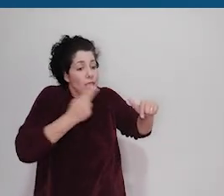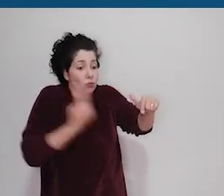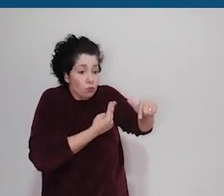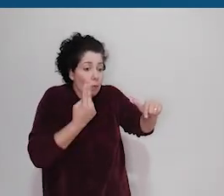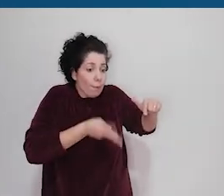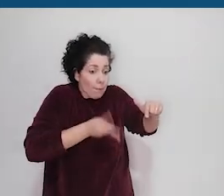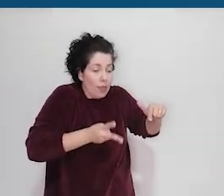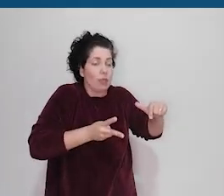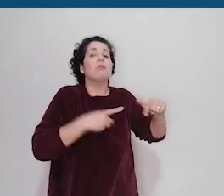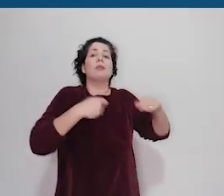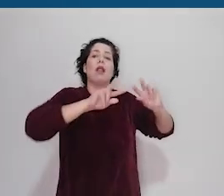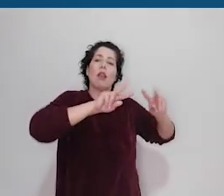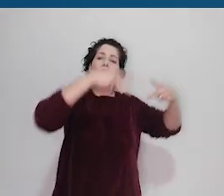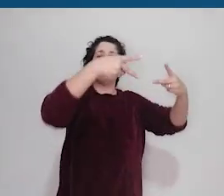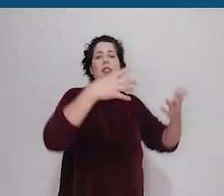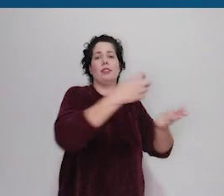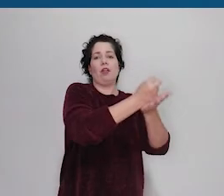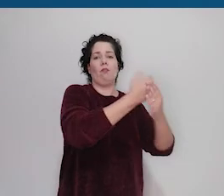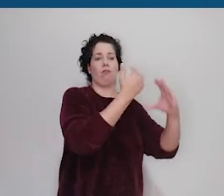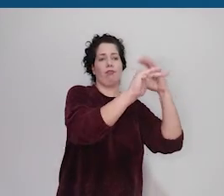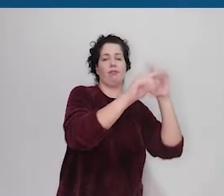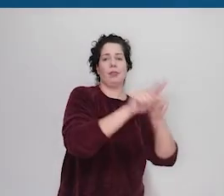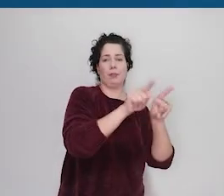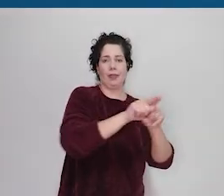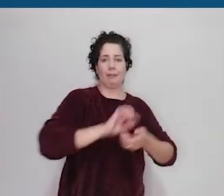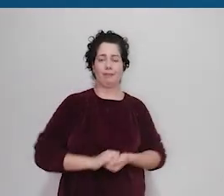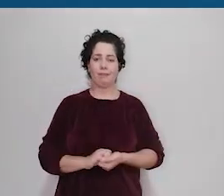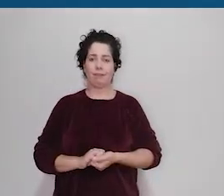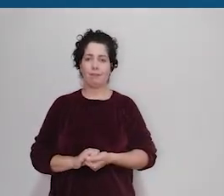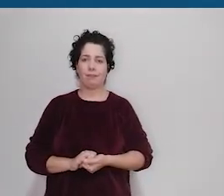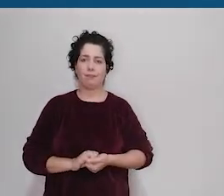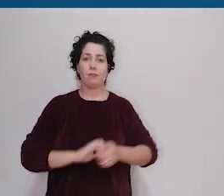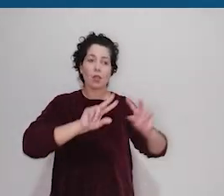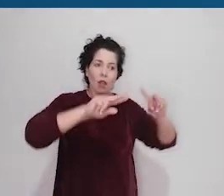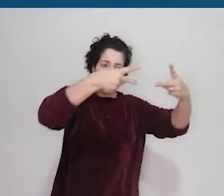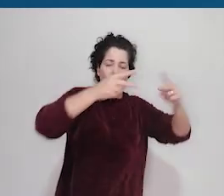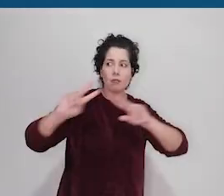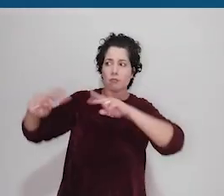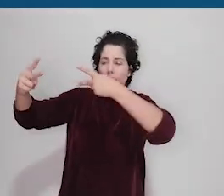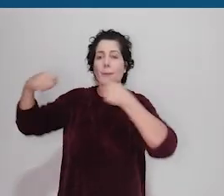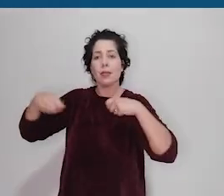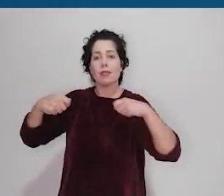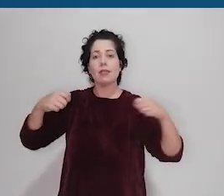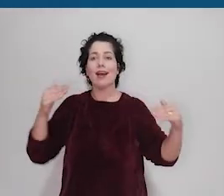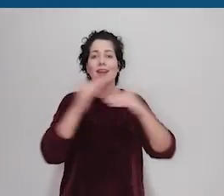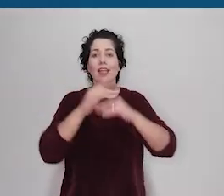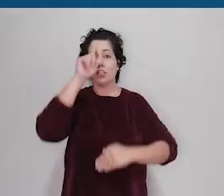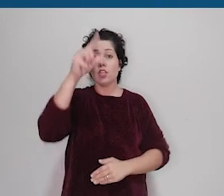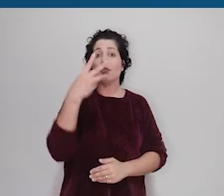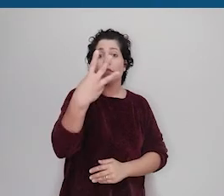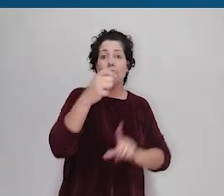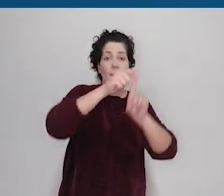o mesmo estudante ou a mesma estudante que deve incluir o link no sistema Os links devem ser inseridos no